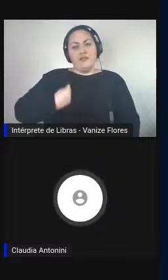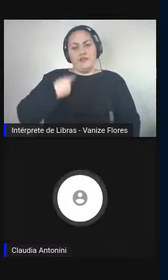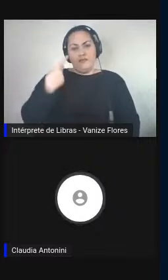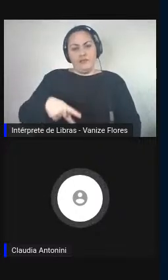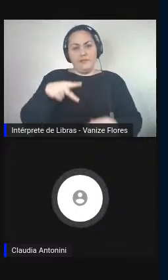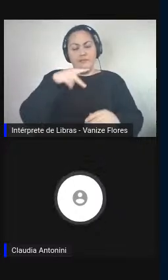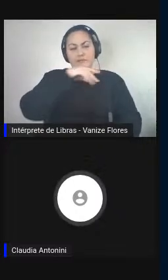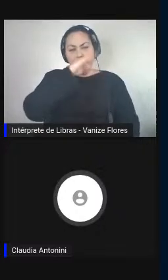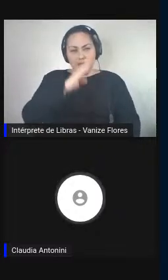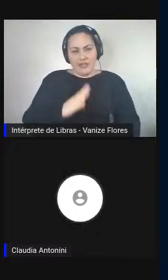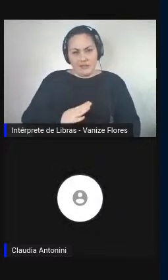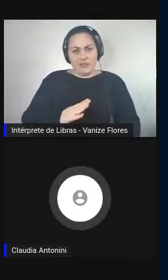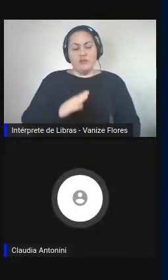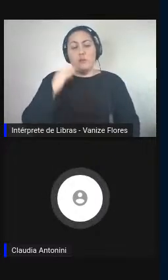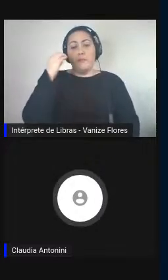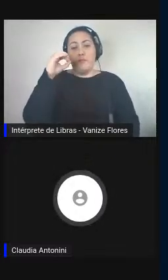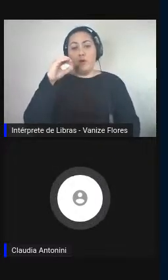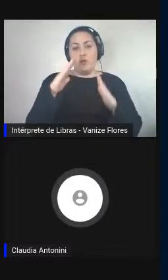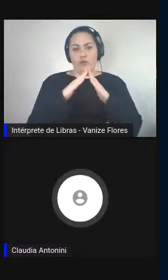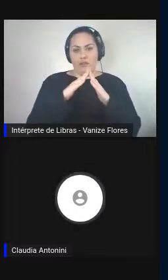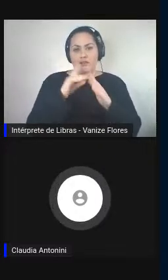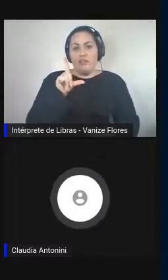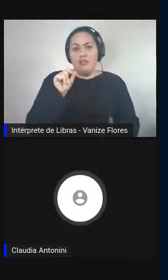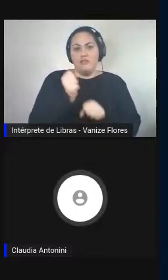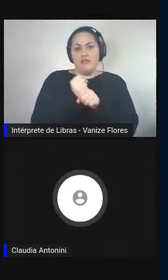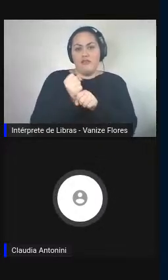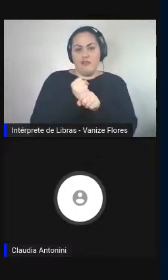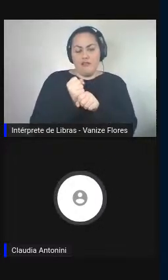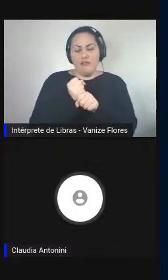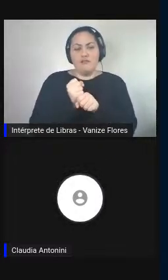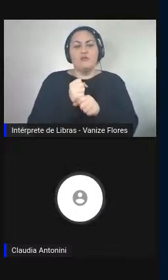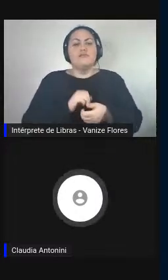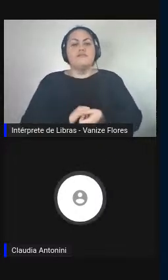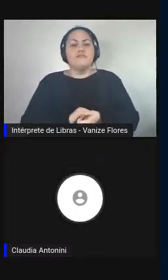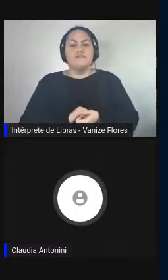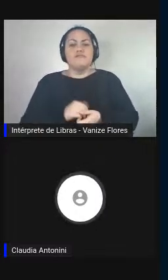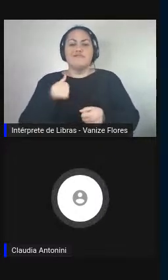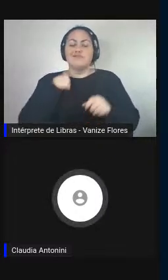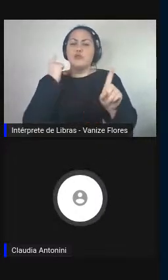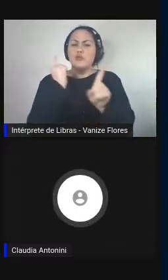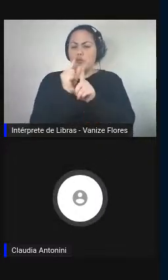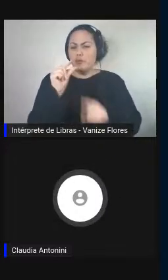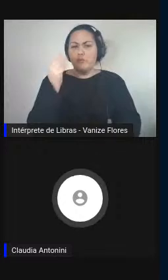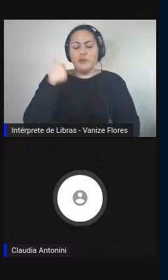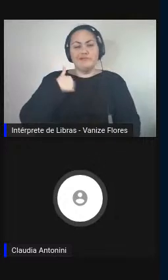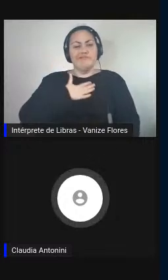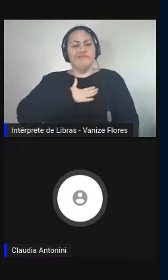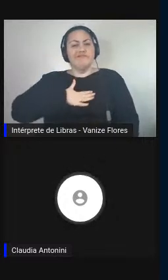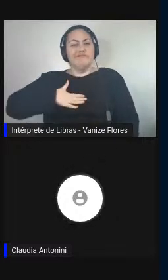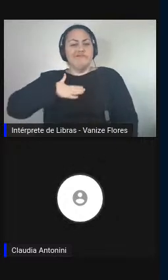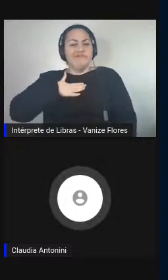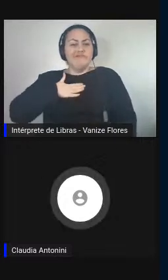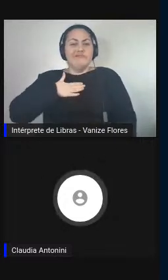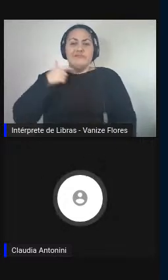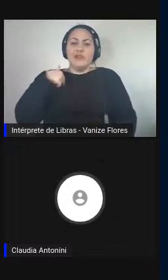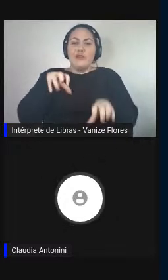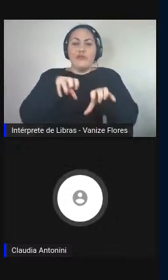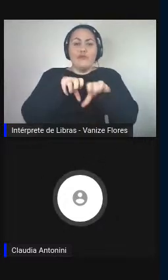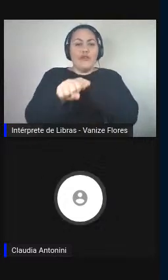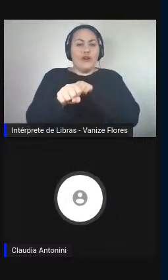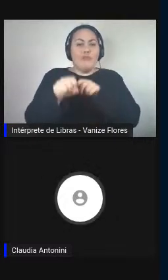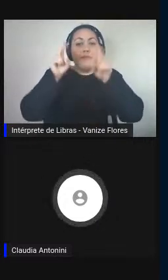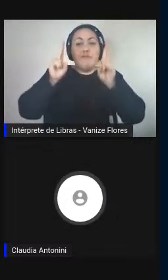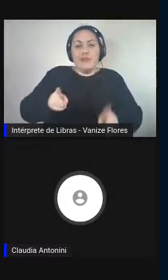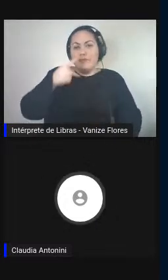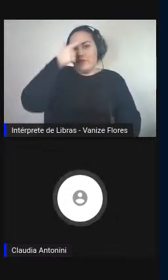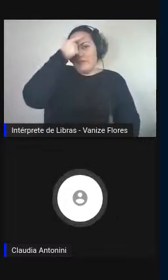Alegre há 10 anos já e descobriu há pouco, grande prazer, ser me formado na mesma Universidade de